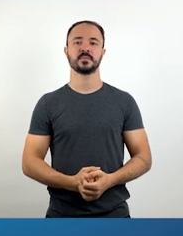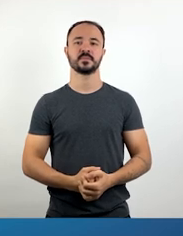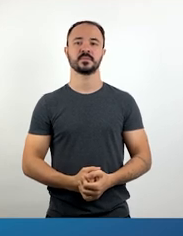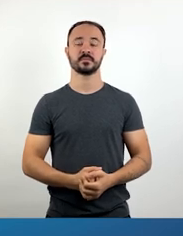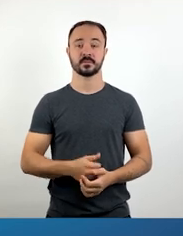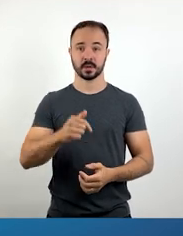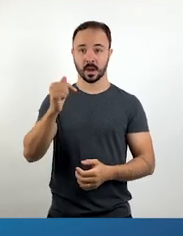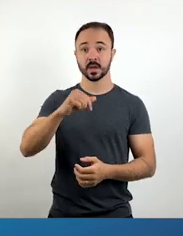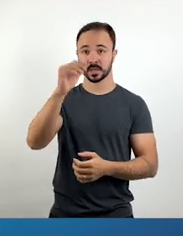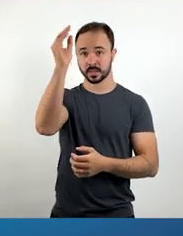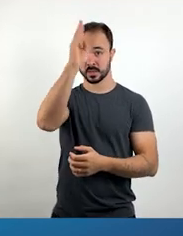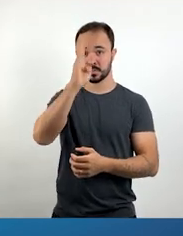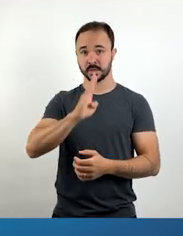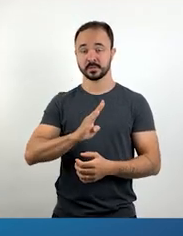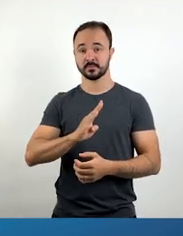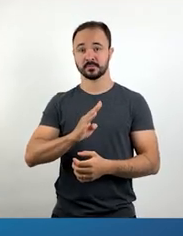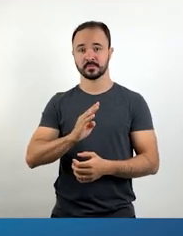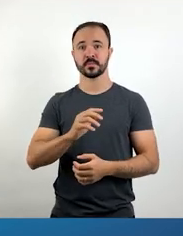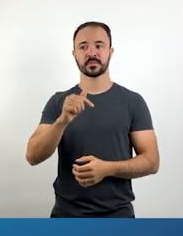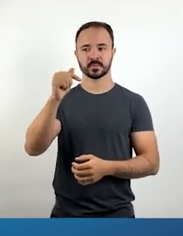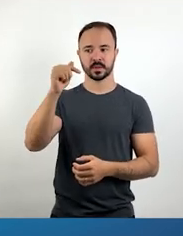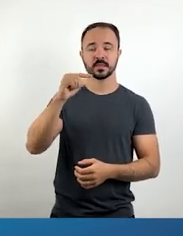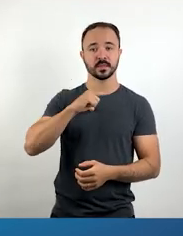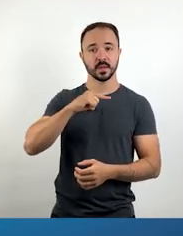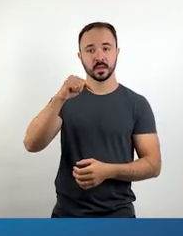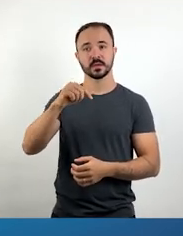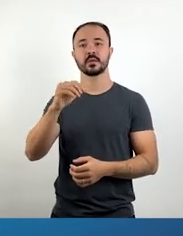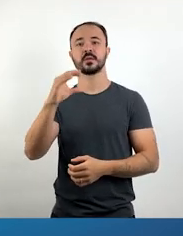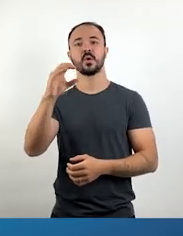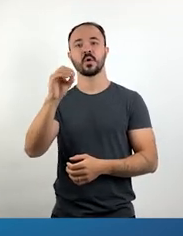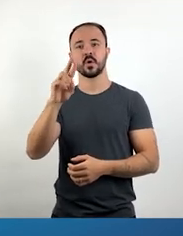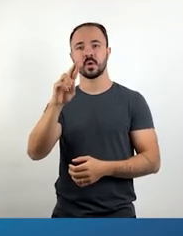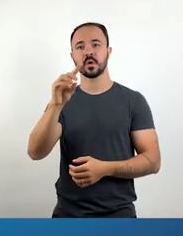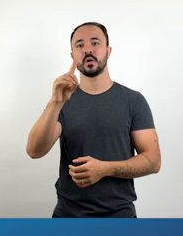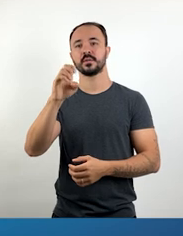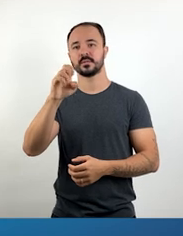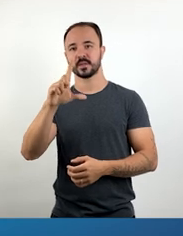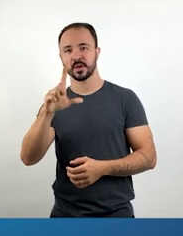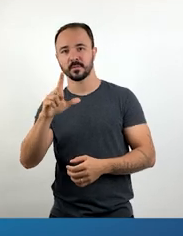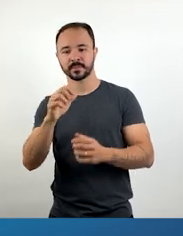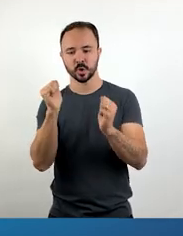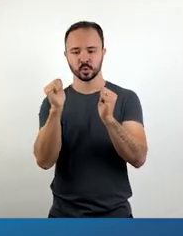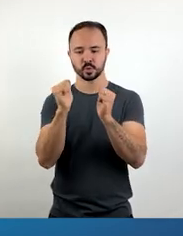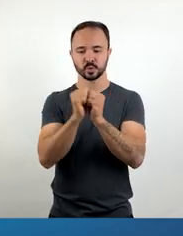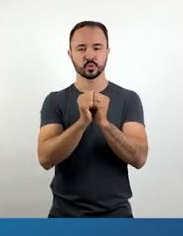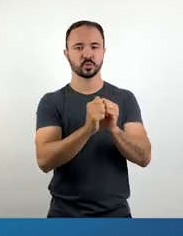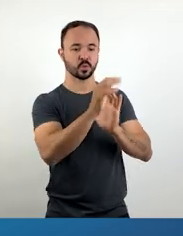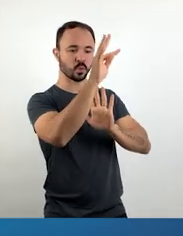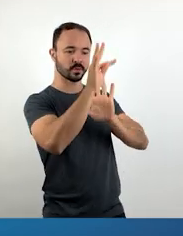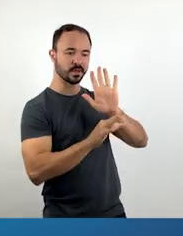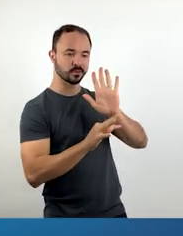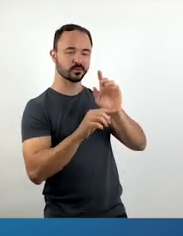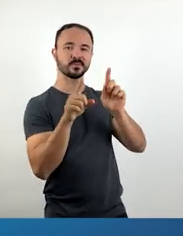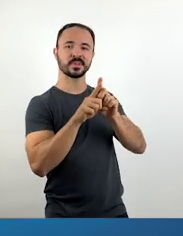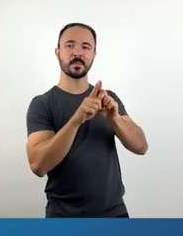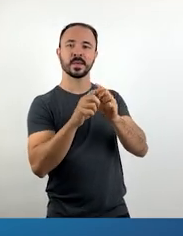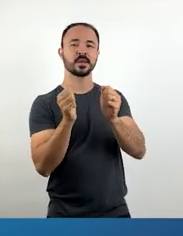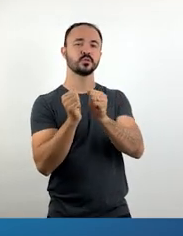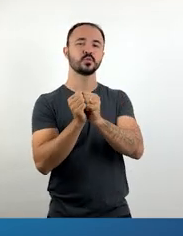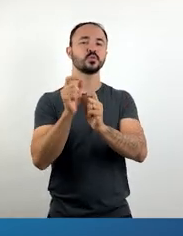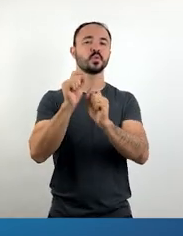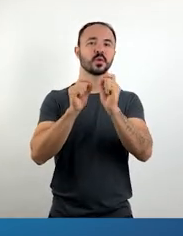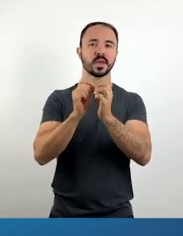Aqui no Brasil, a tradição também se popularizou, acompanhada de ilustrações impressas em xilogravura.